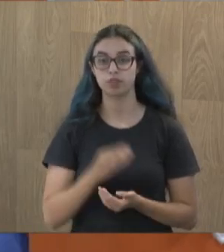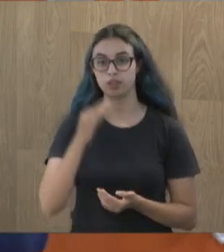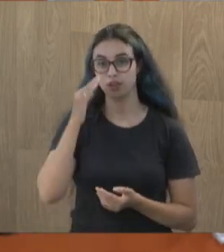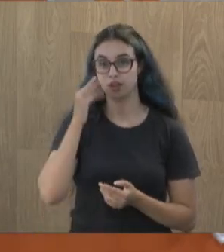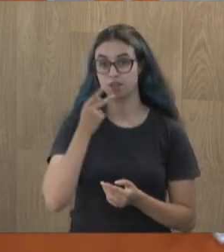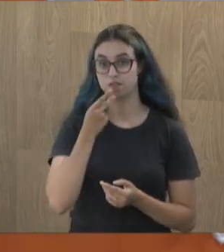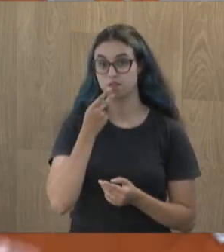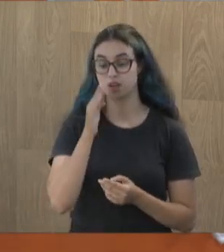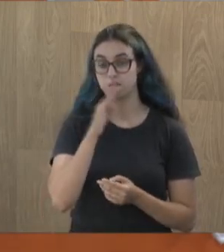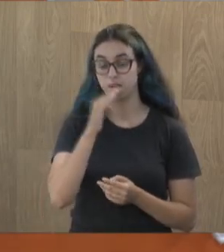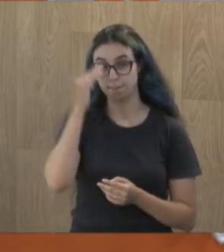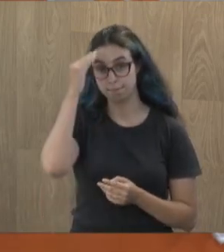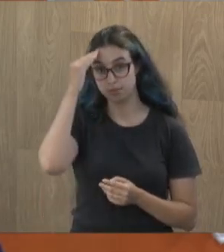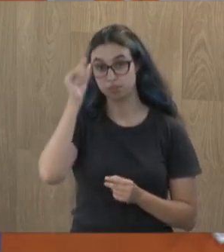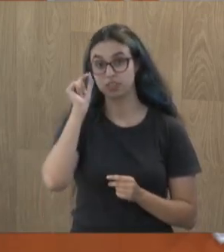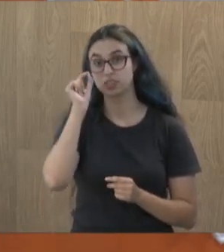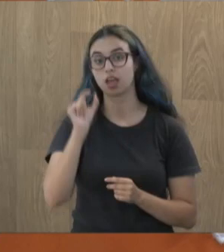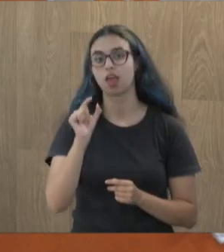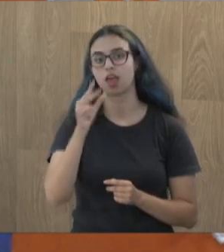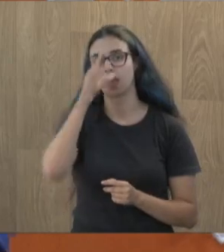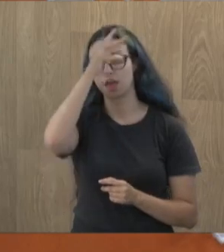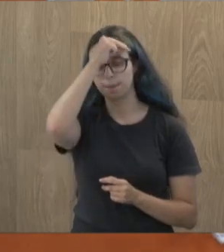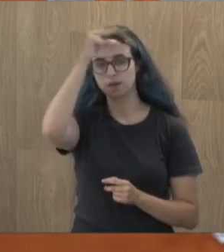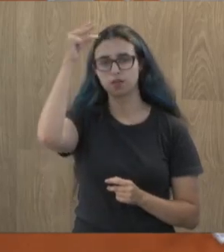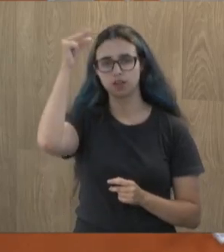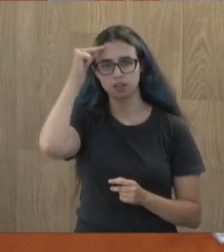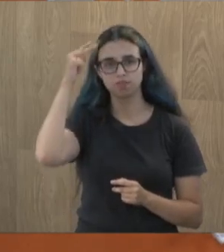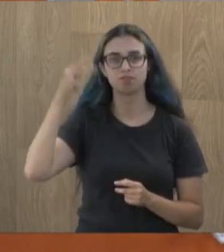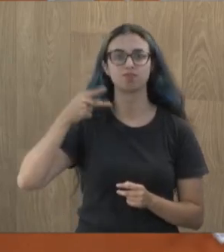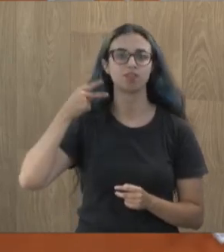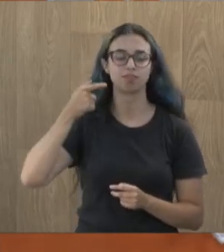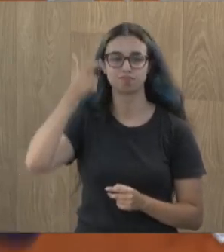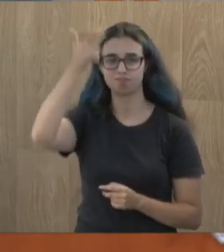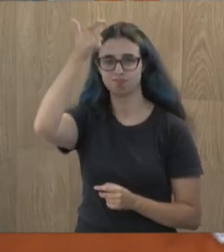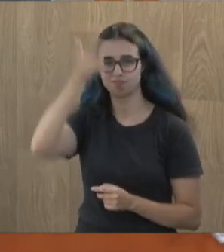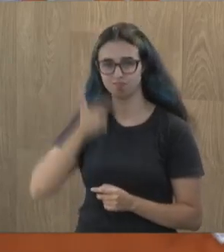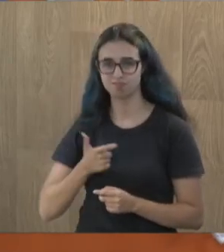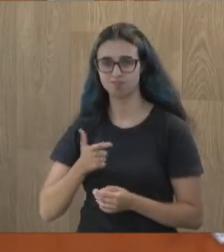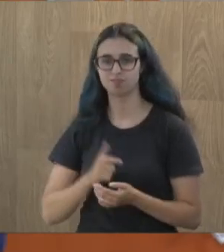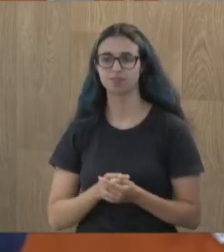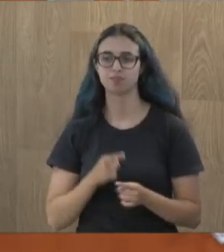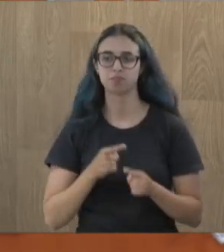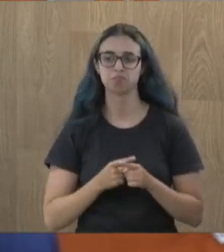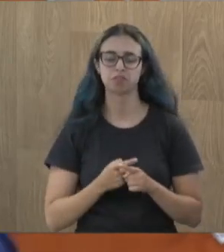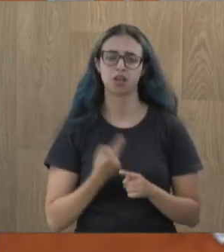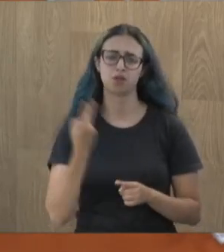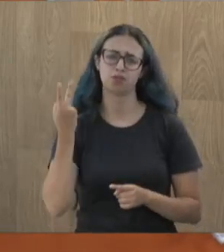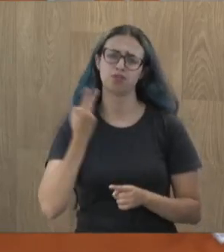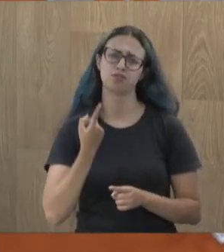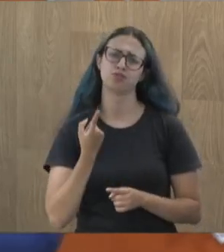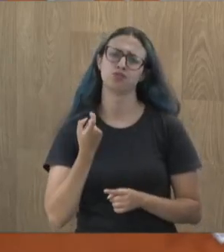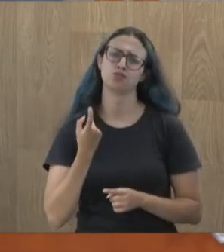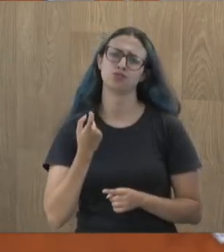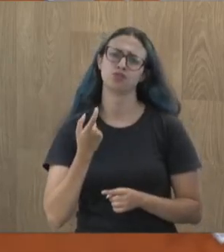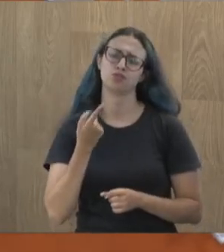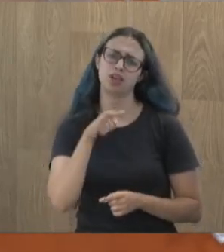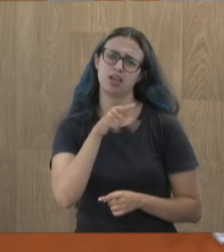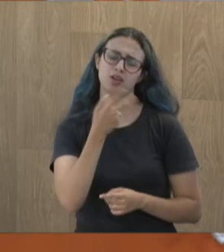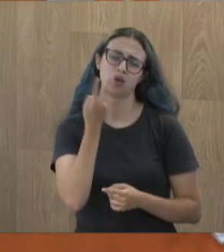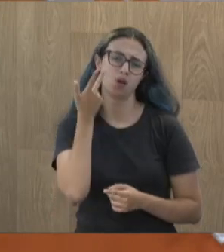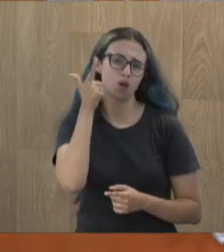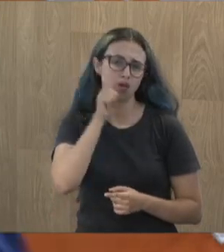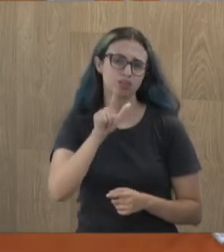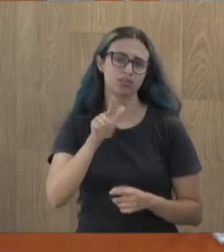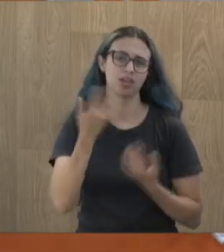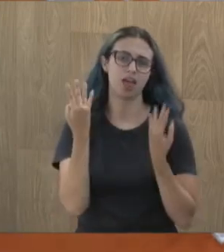Principalmente do prefeito da cidade e do vereador Diego Espino. Sabe por quê? Porque é o único que dá ibope e dá like para ele. Se ele posta qualquer outra